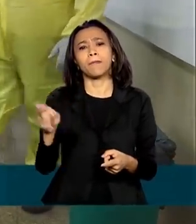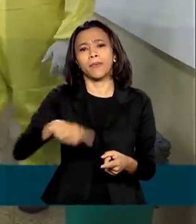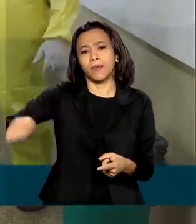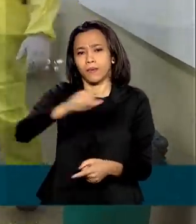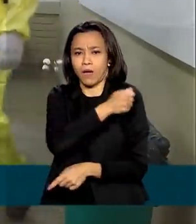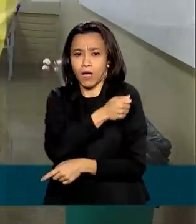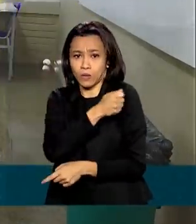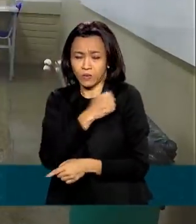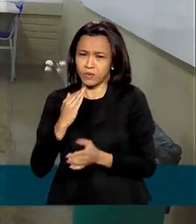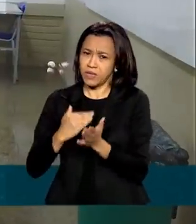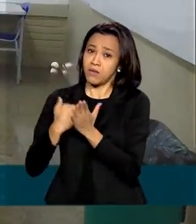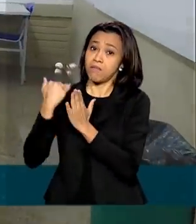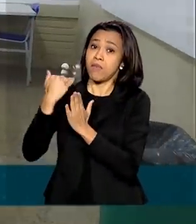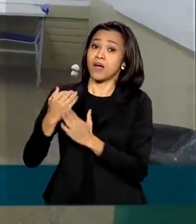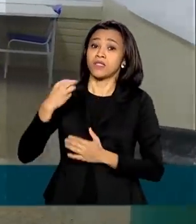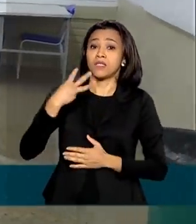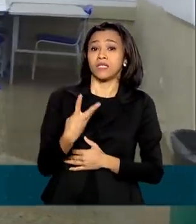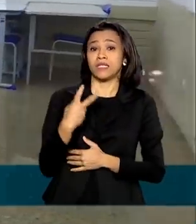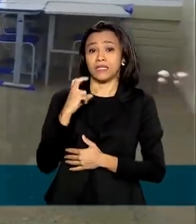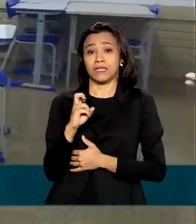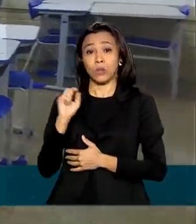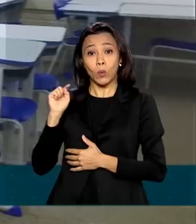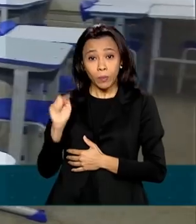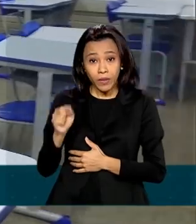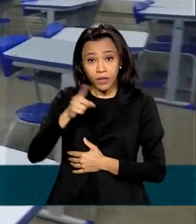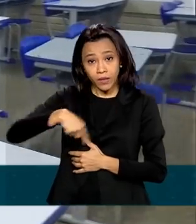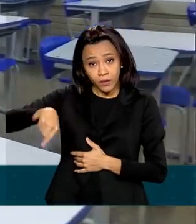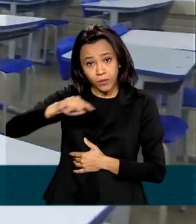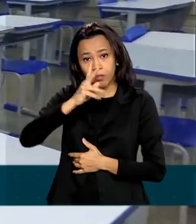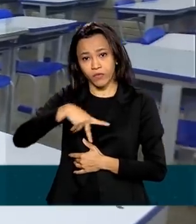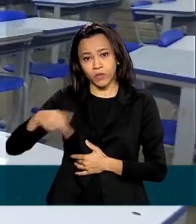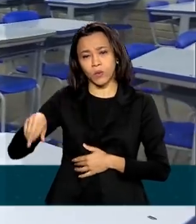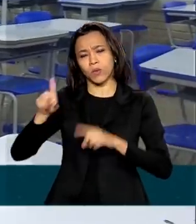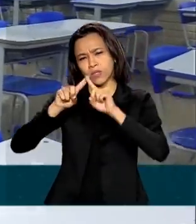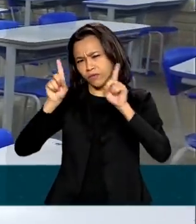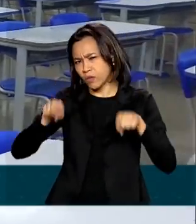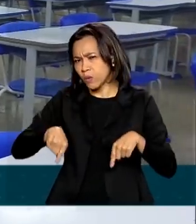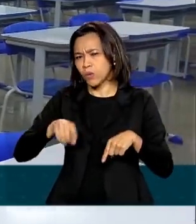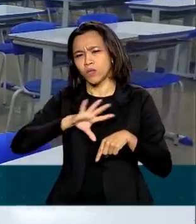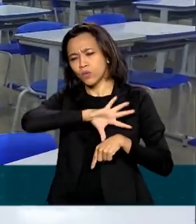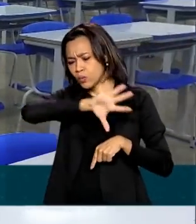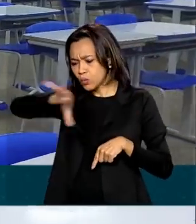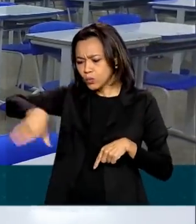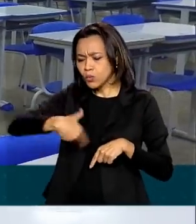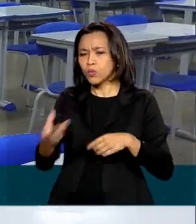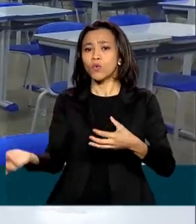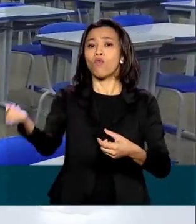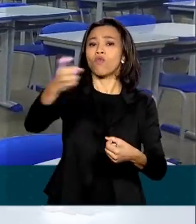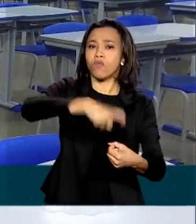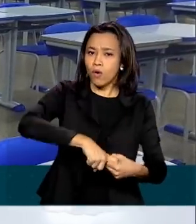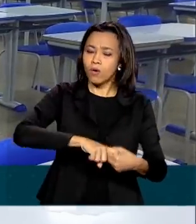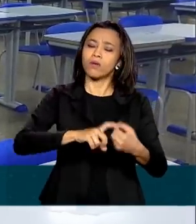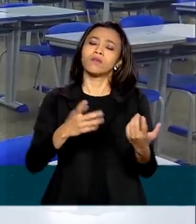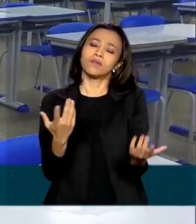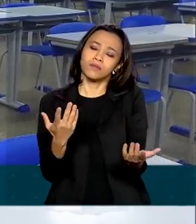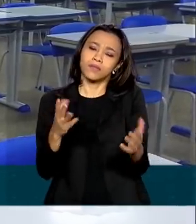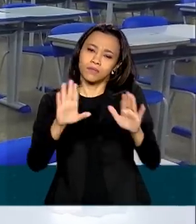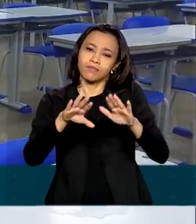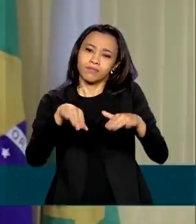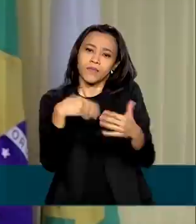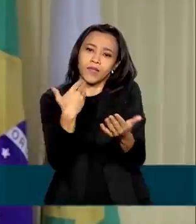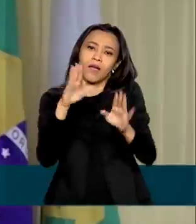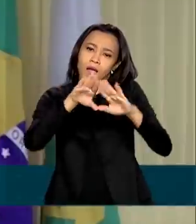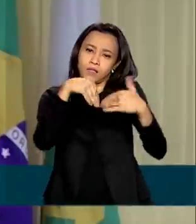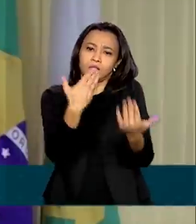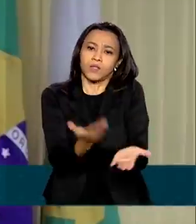mais de 35 mil professores, servidores e assistentes possam retomar as atividades em segurança.